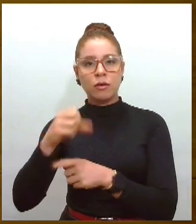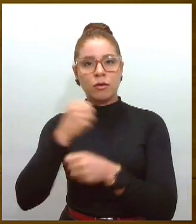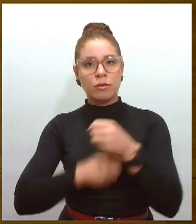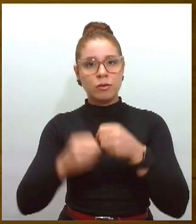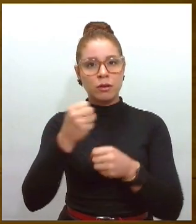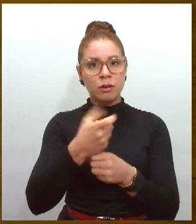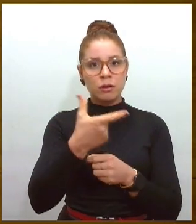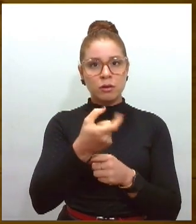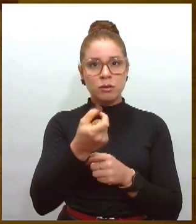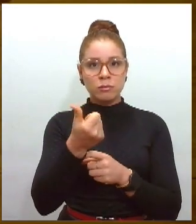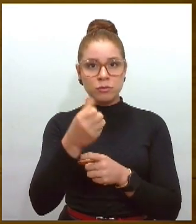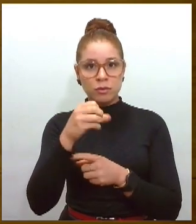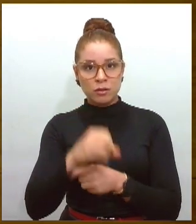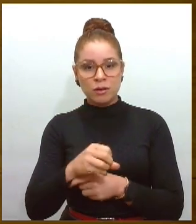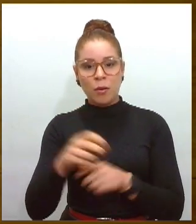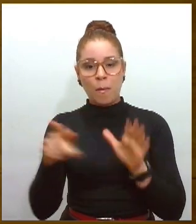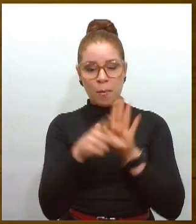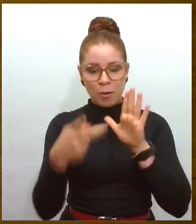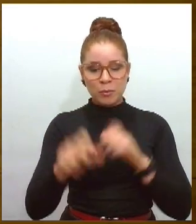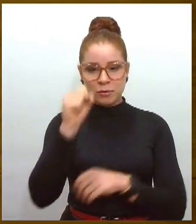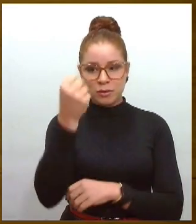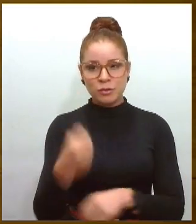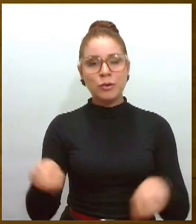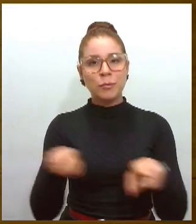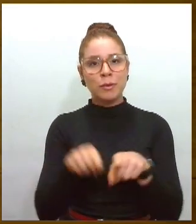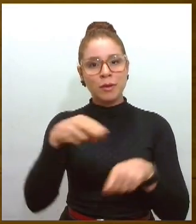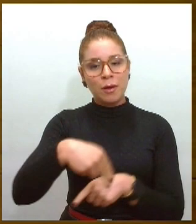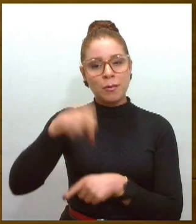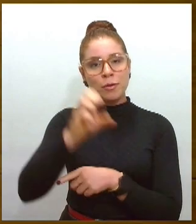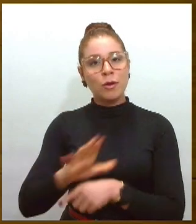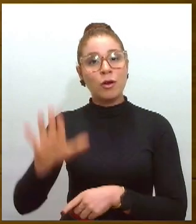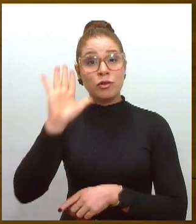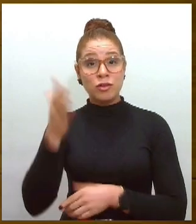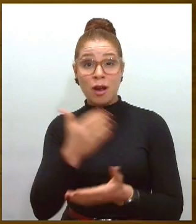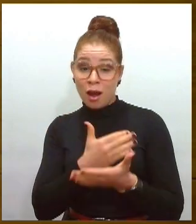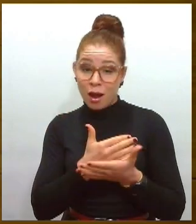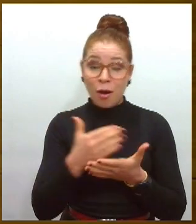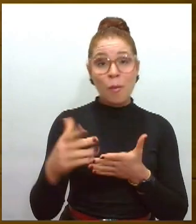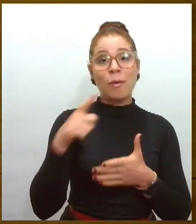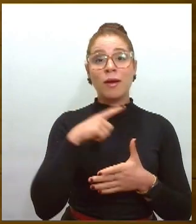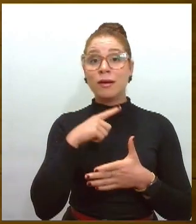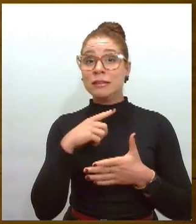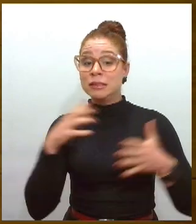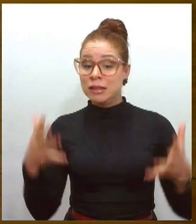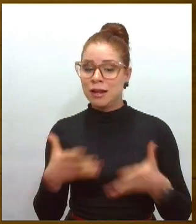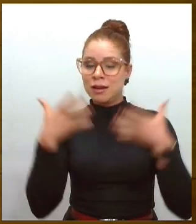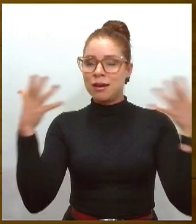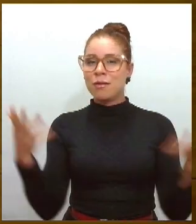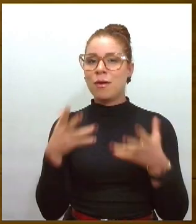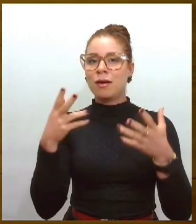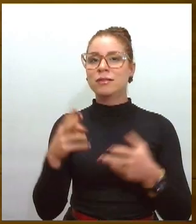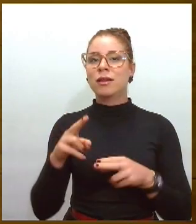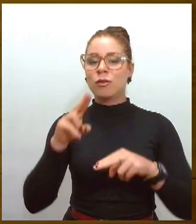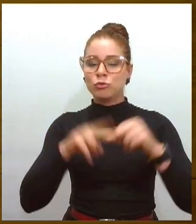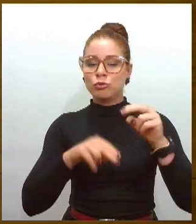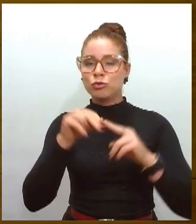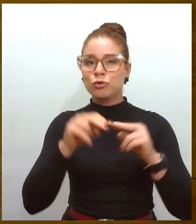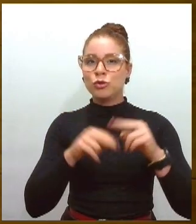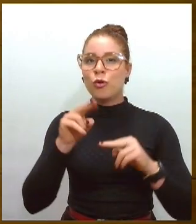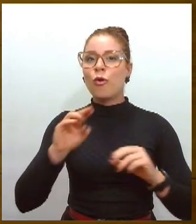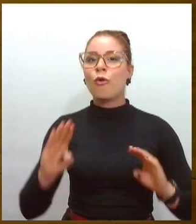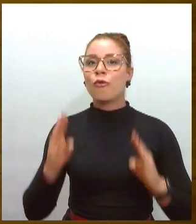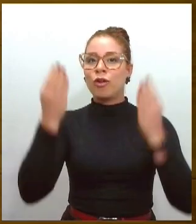nordestino, gente já está ficando no clima dos festejos juninos. A gente percebe que na cidade já tem algumas barracas